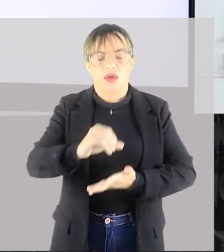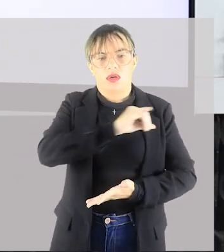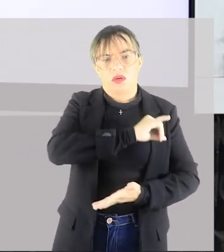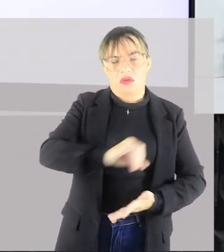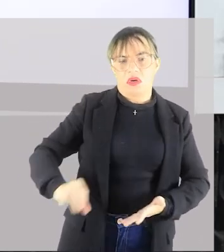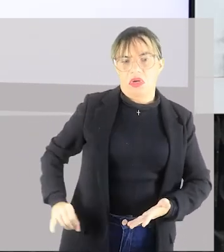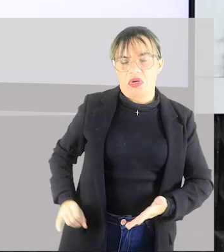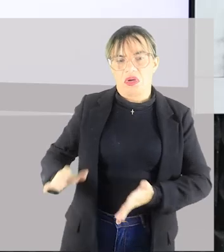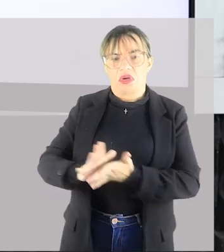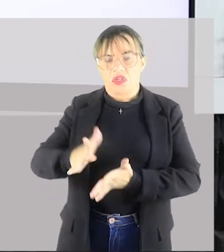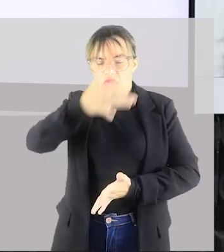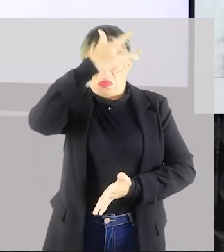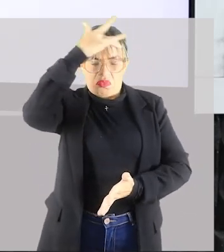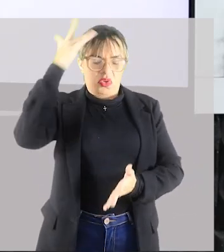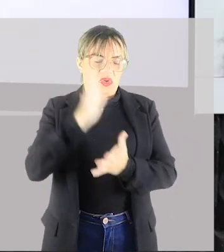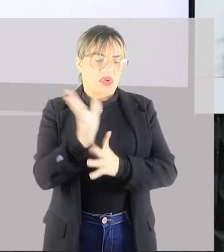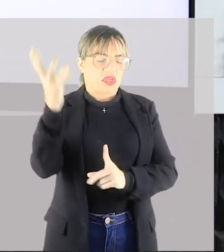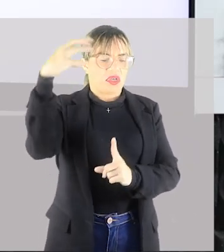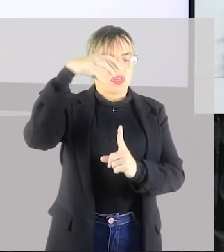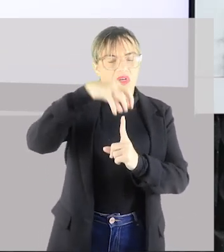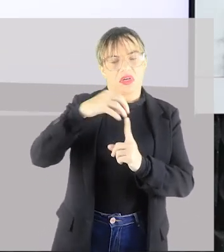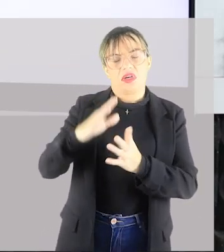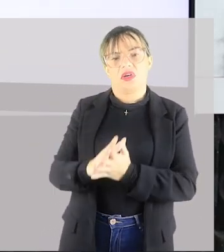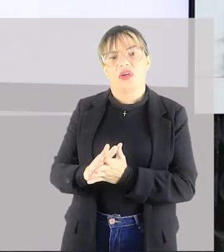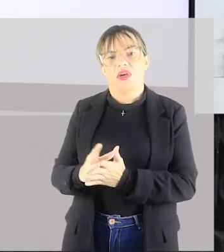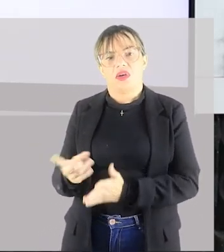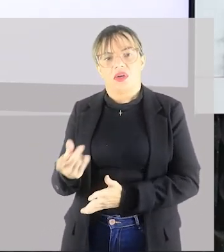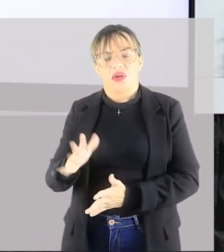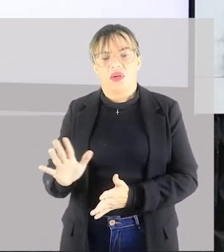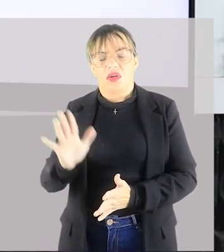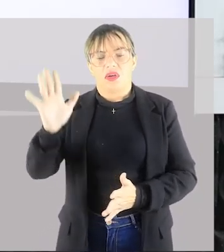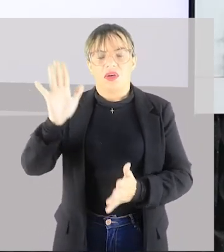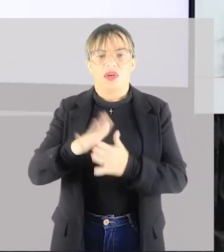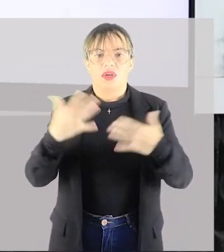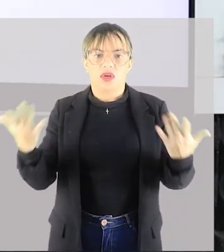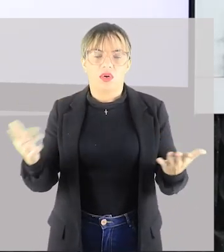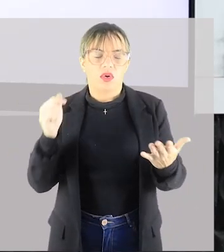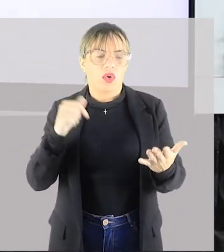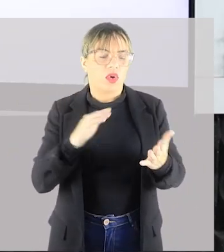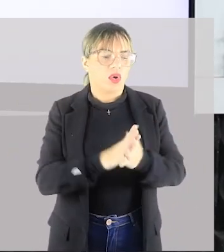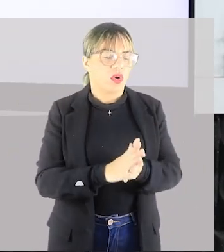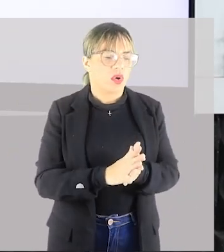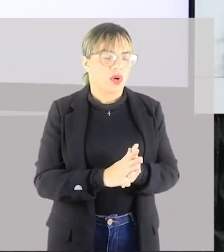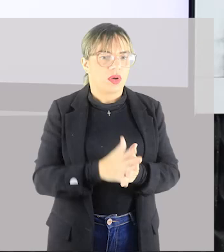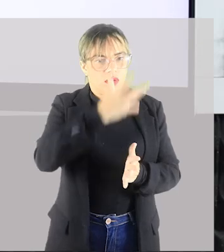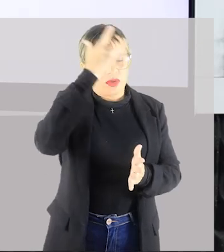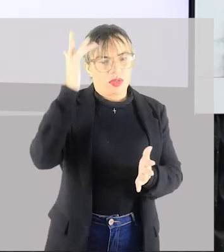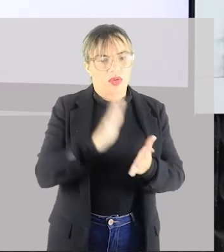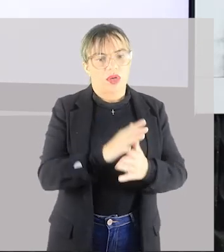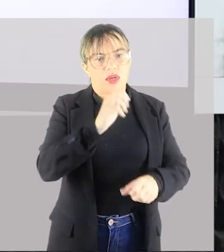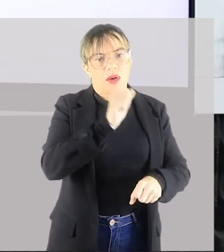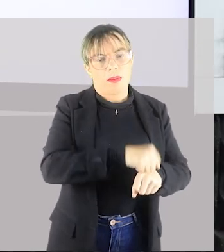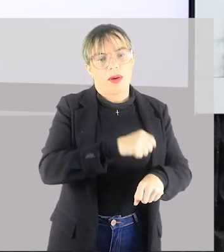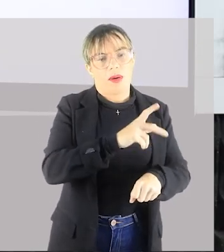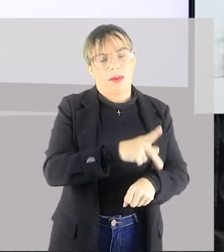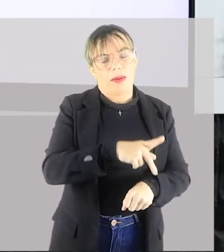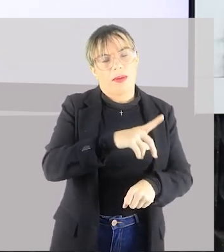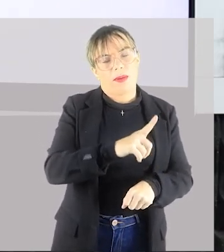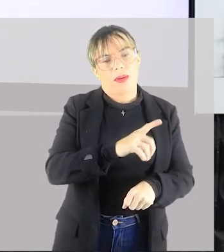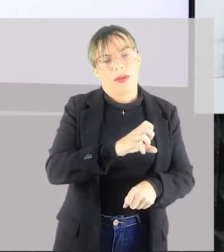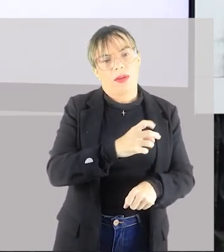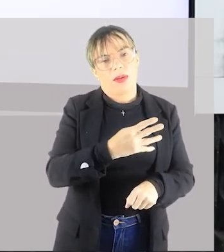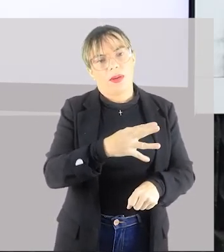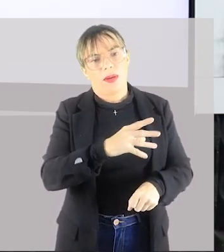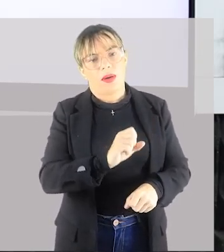de maior poder aquisitivo, onde os plebeus não tinham acesso a esse tipo de dança, e